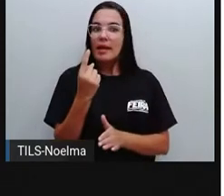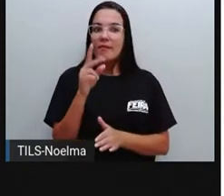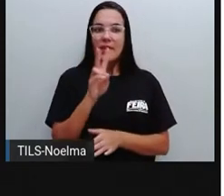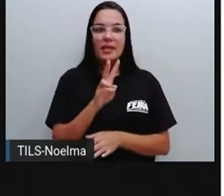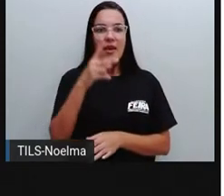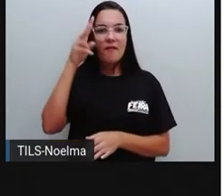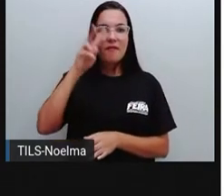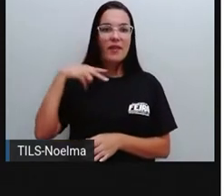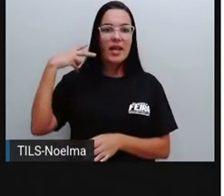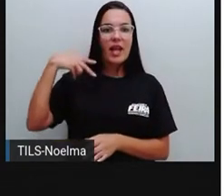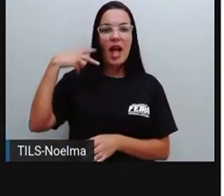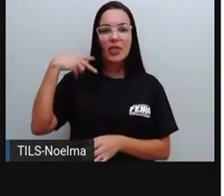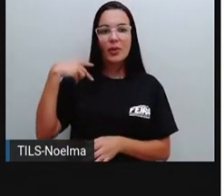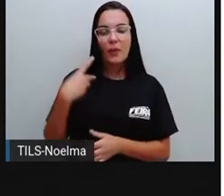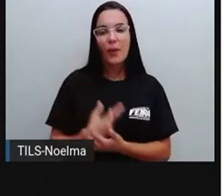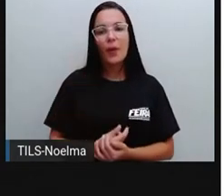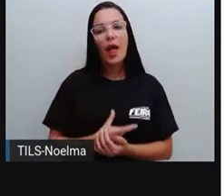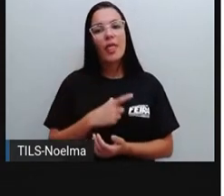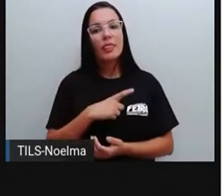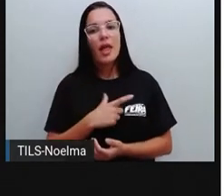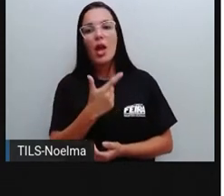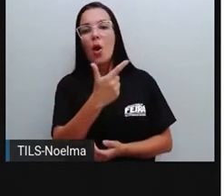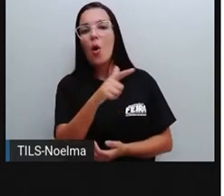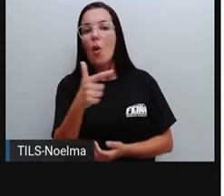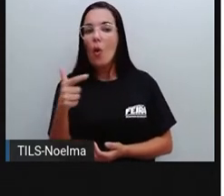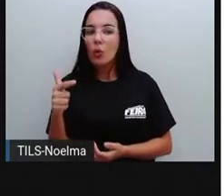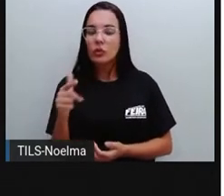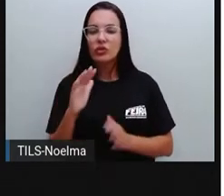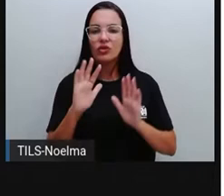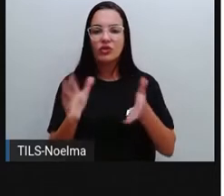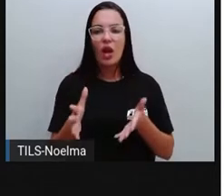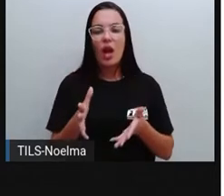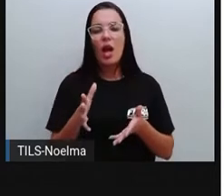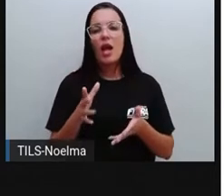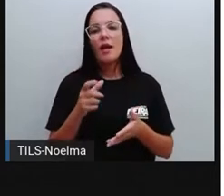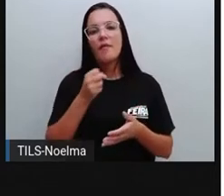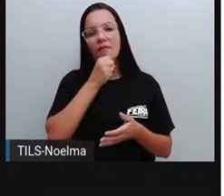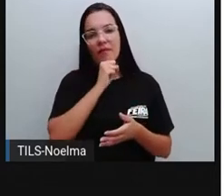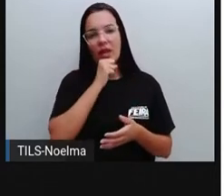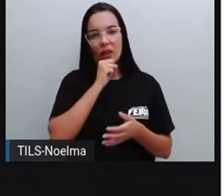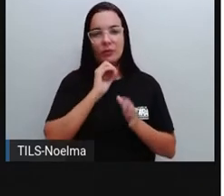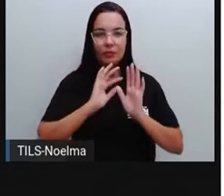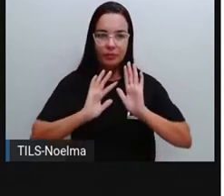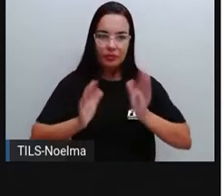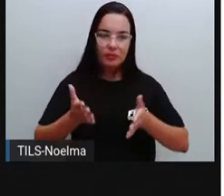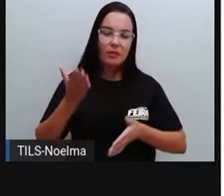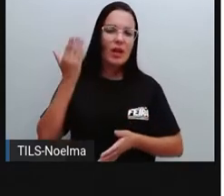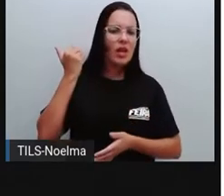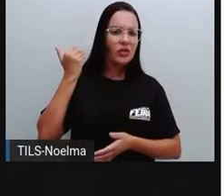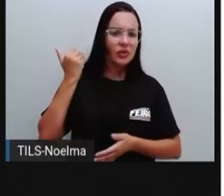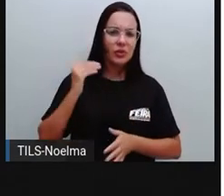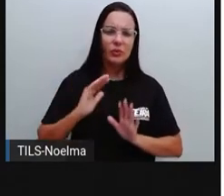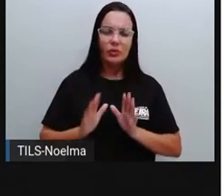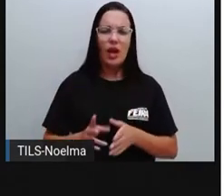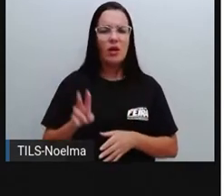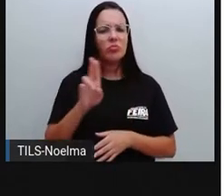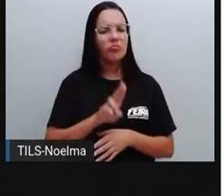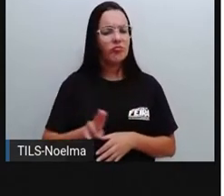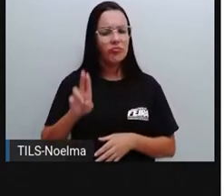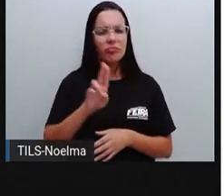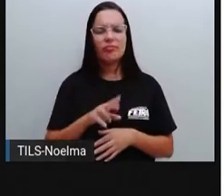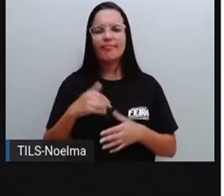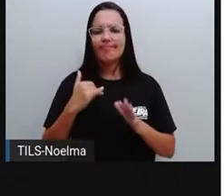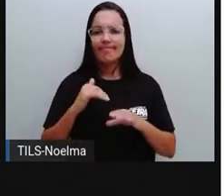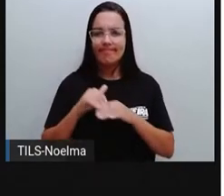sendo aí vereadores aqui em feira, tá? Outros já são vereadores, né? De outras